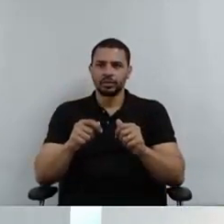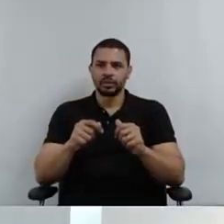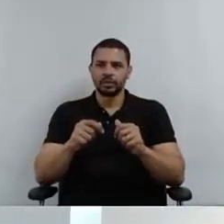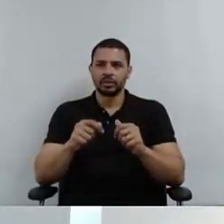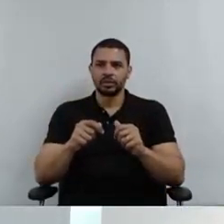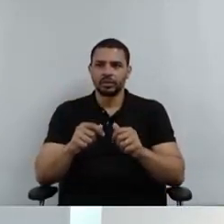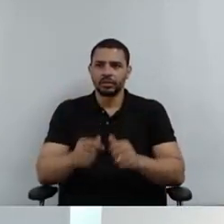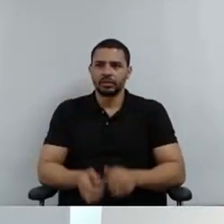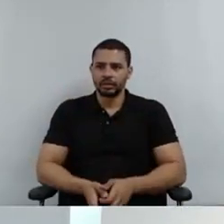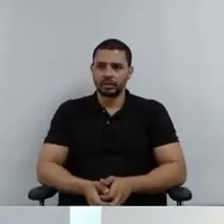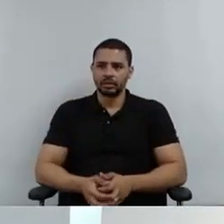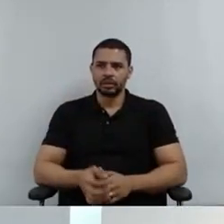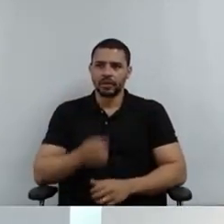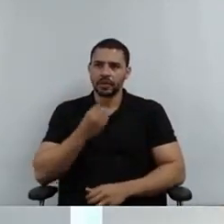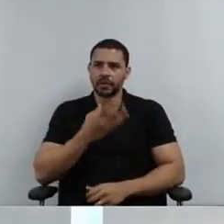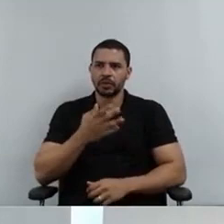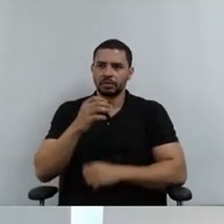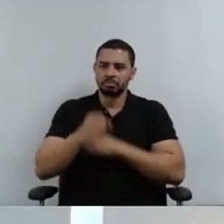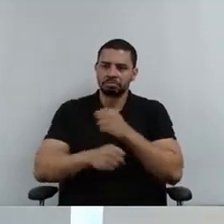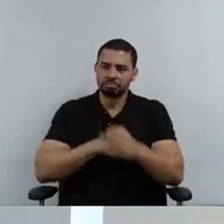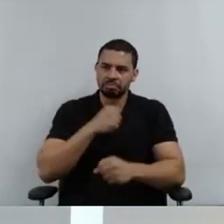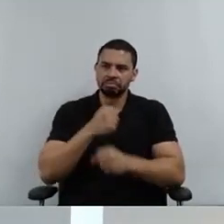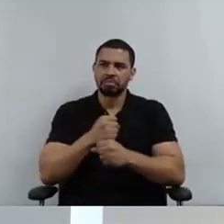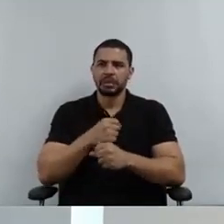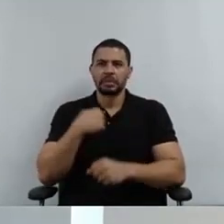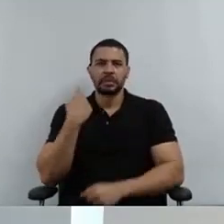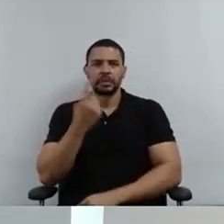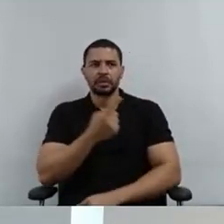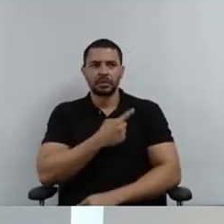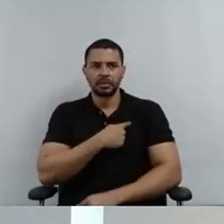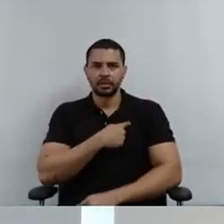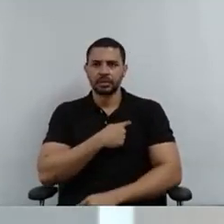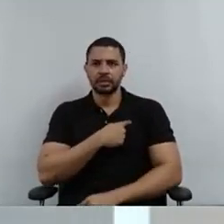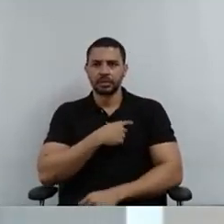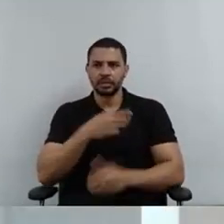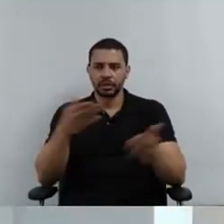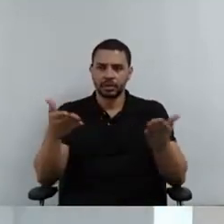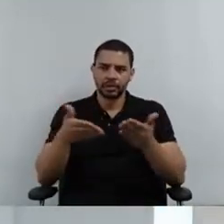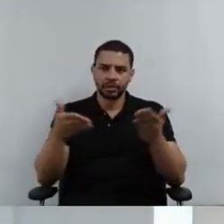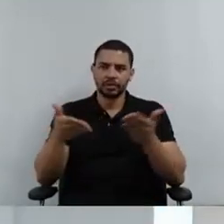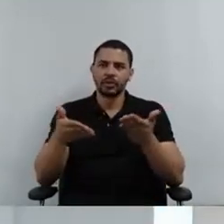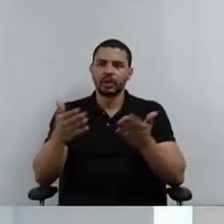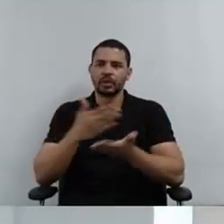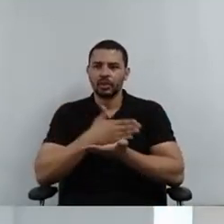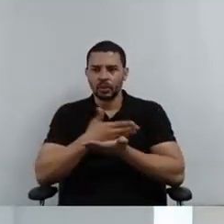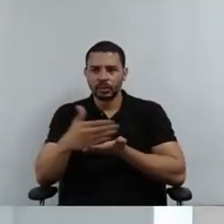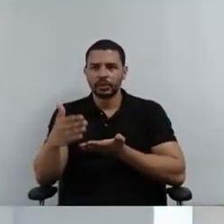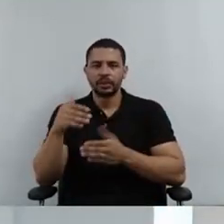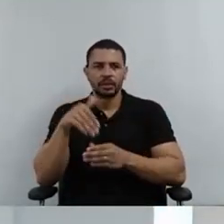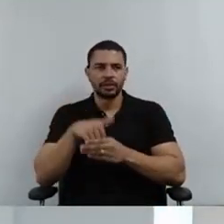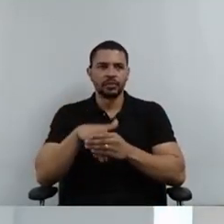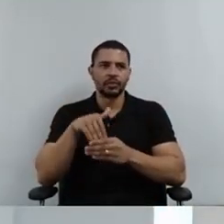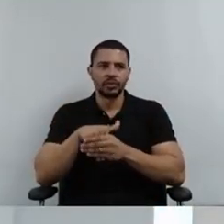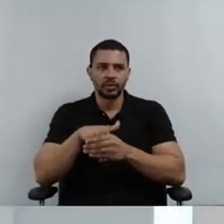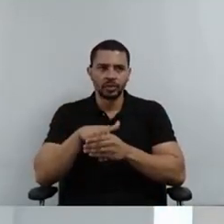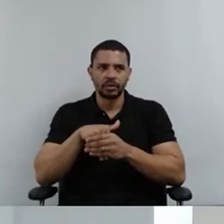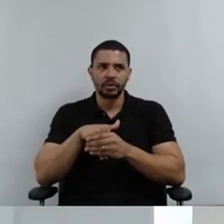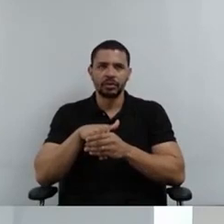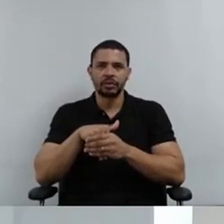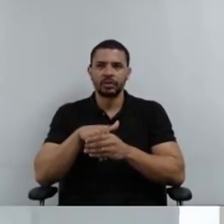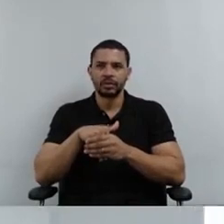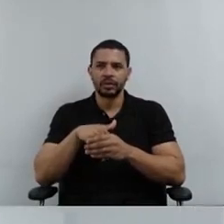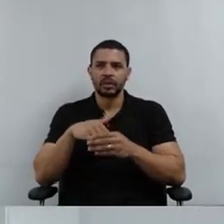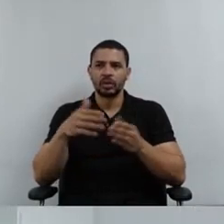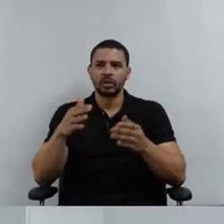Bom ano para nós, né? Muita luta por conta das eleições. E, bom, nós fizemos